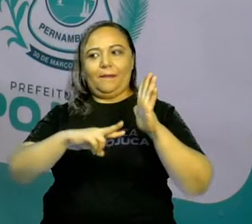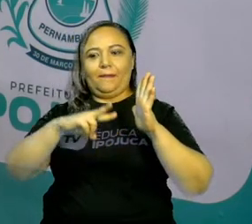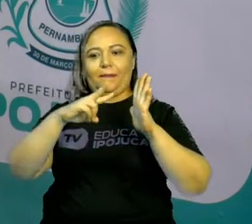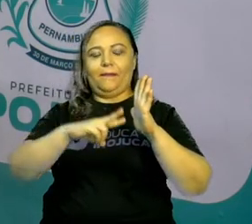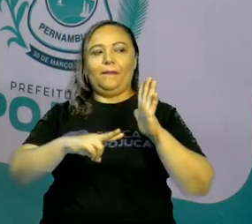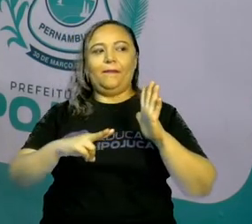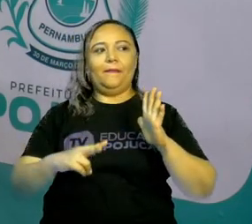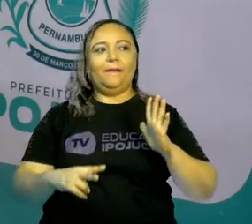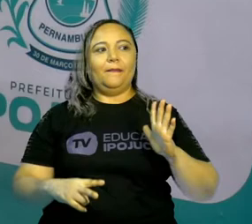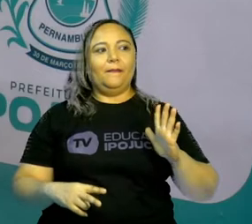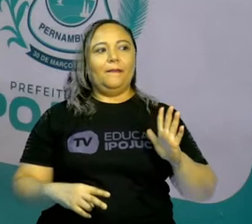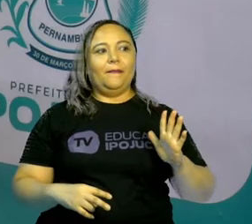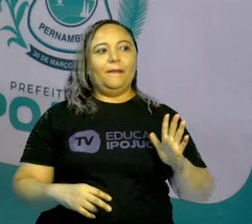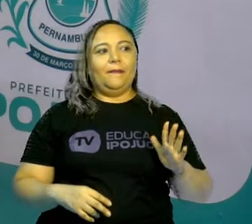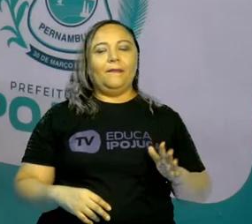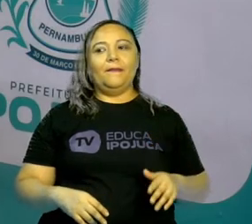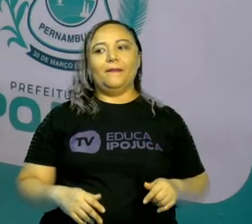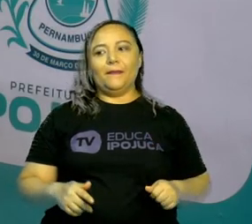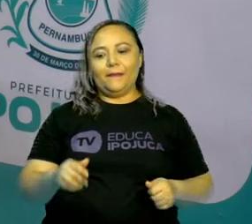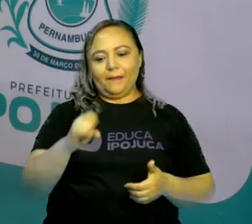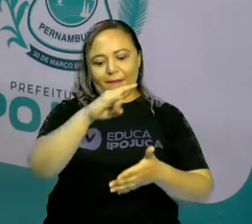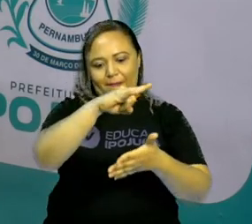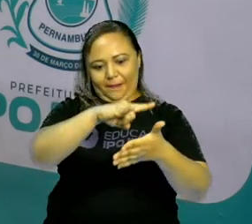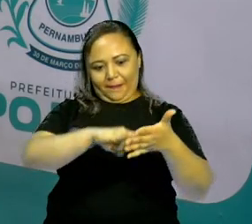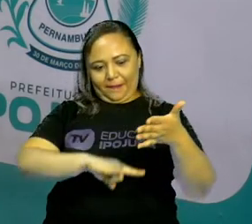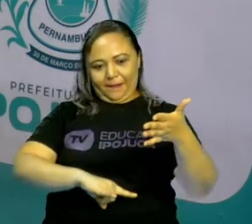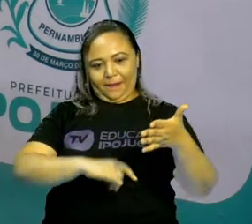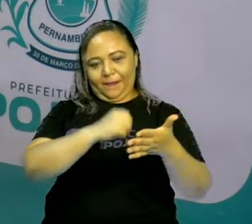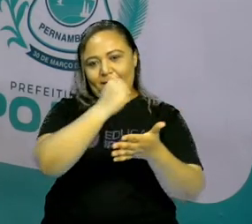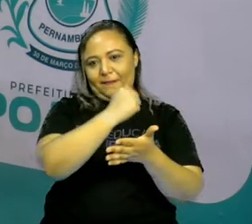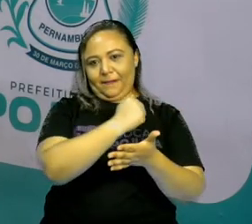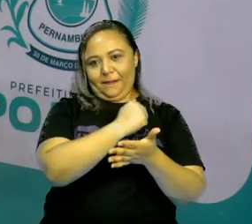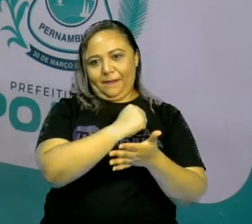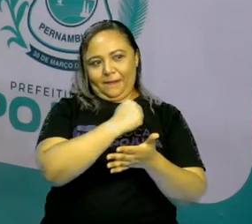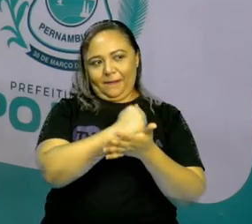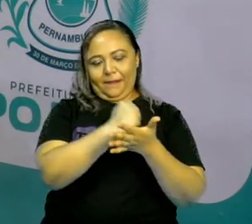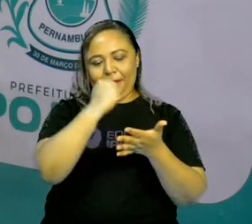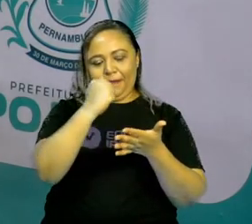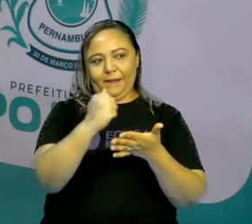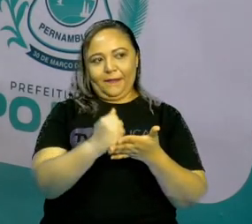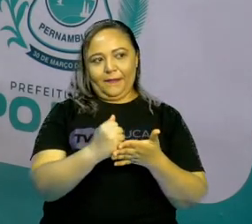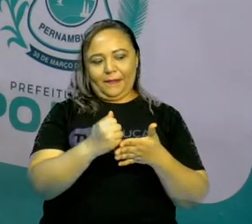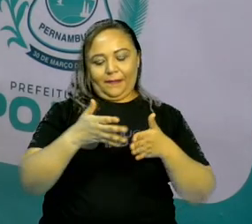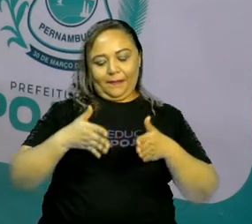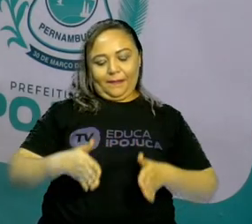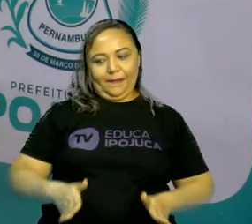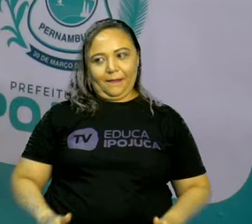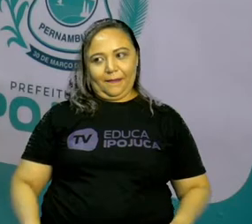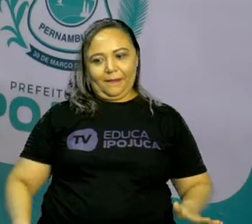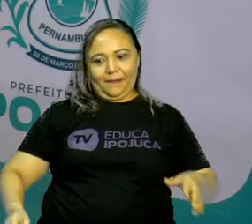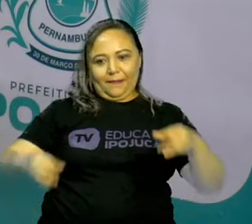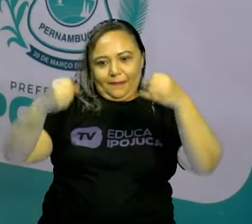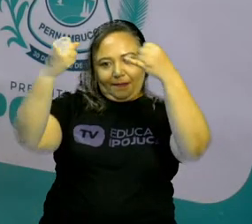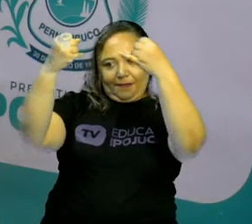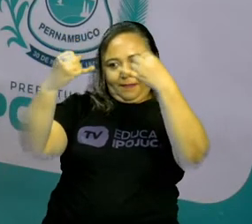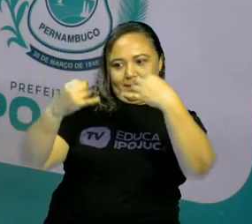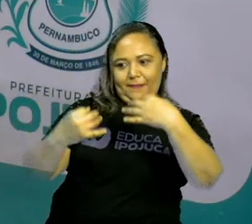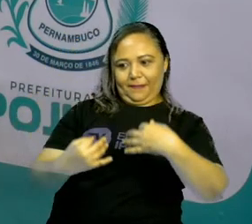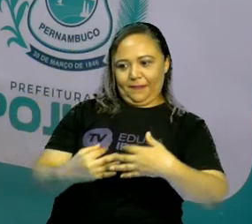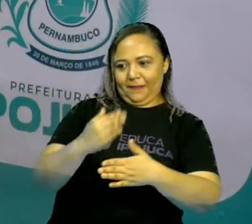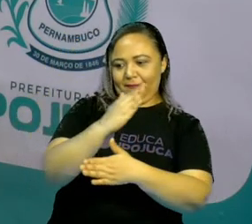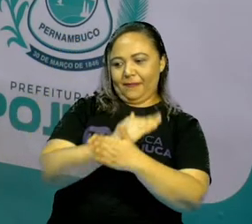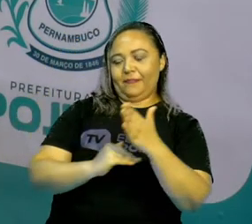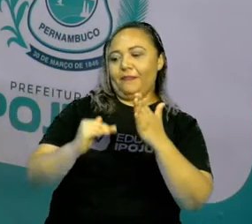do registro de nascimento, porque o registro ele vai dizer muitas coisas sobre você.